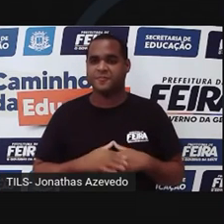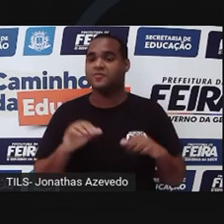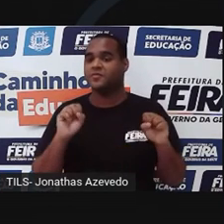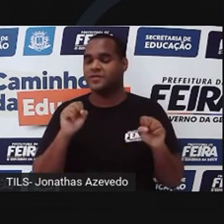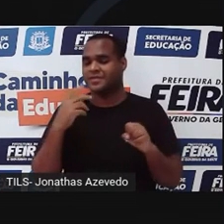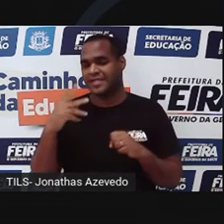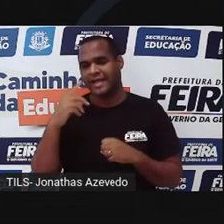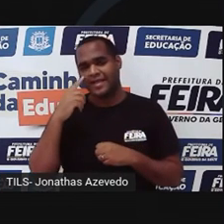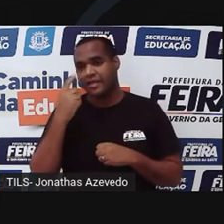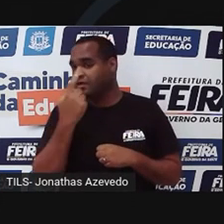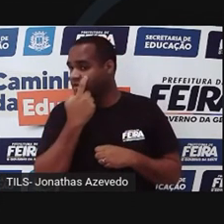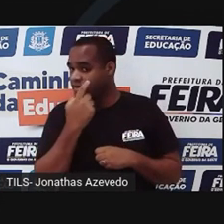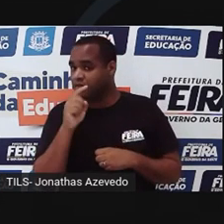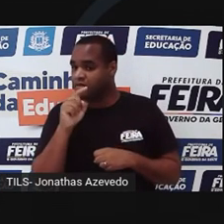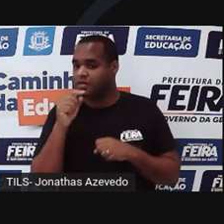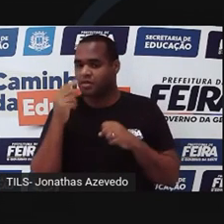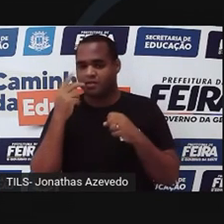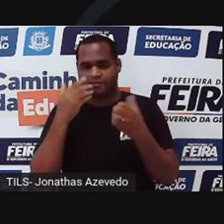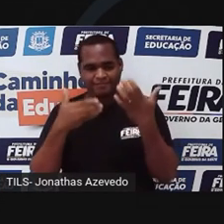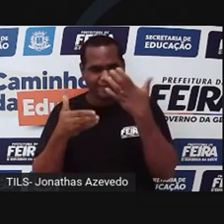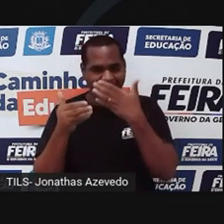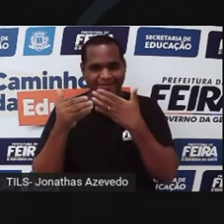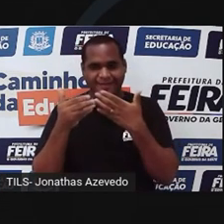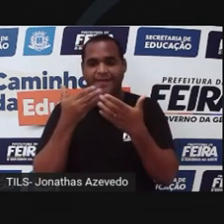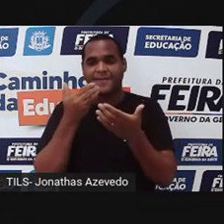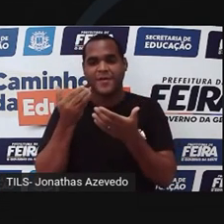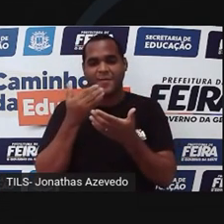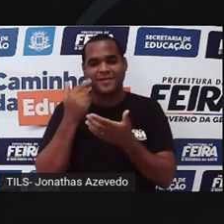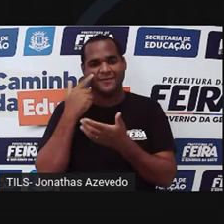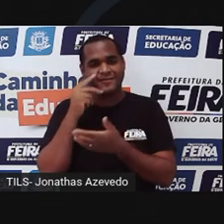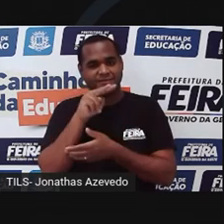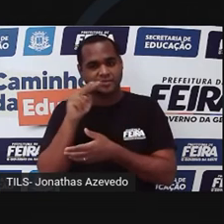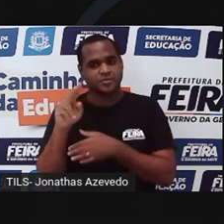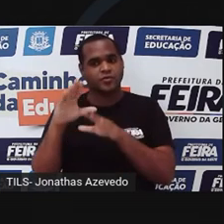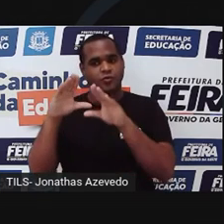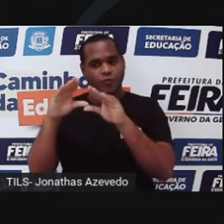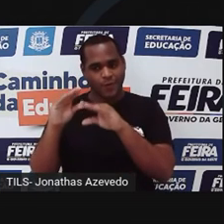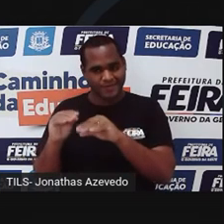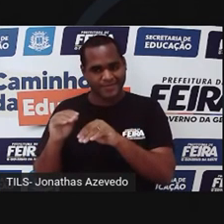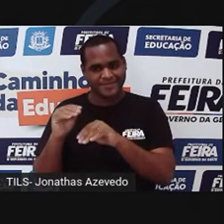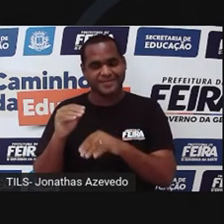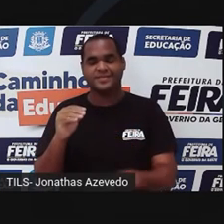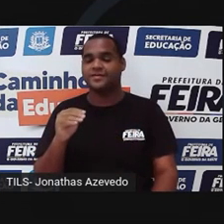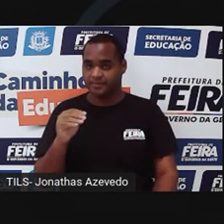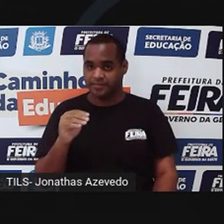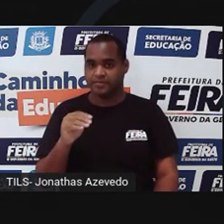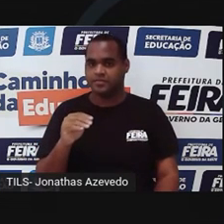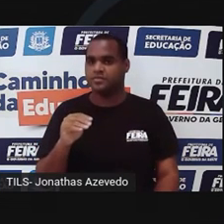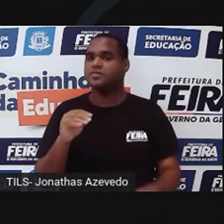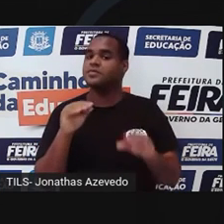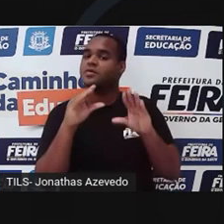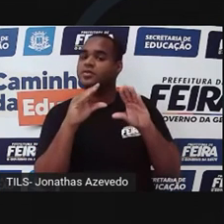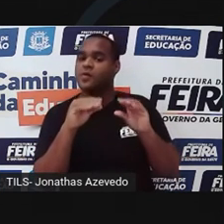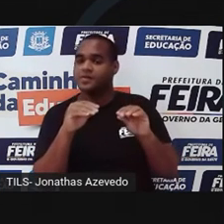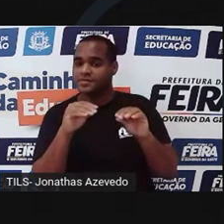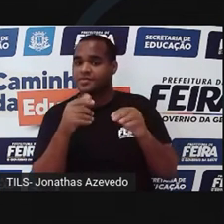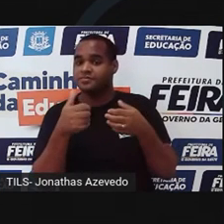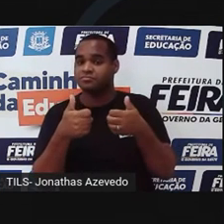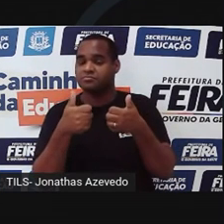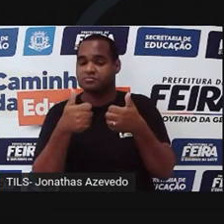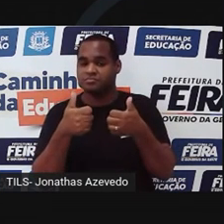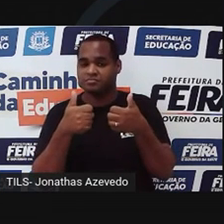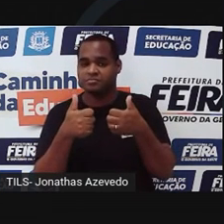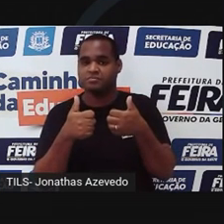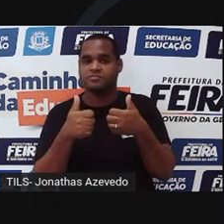daltônicos, eles têm uma melhor visão no período noturno? Sim, no período noturno, você tem...